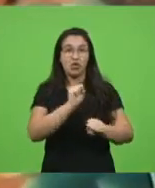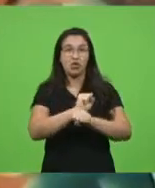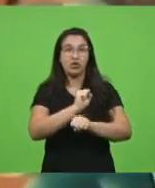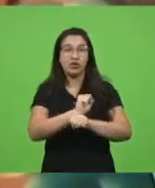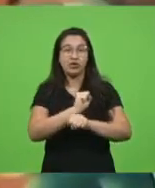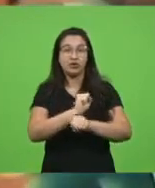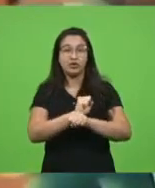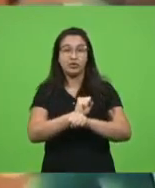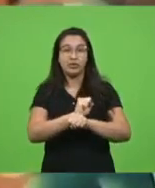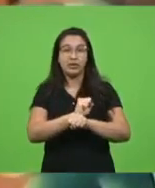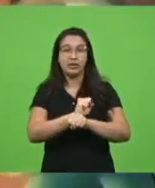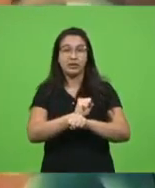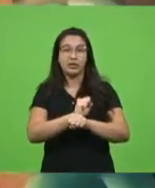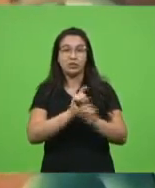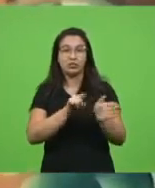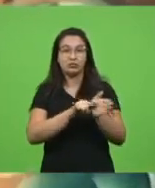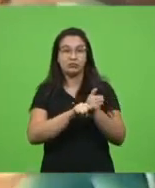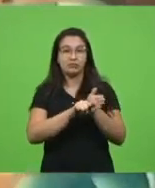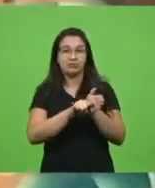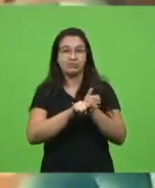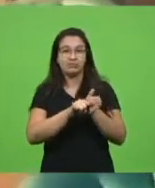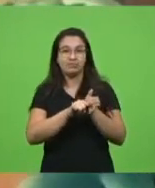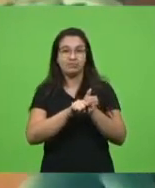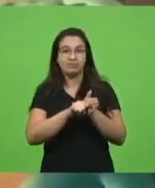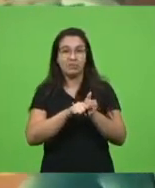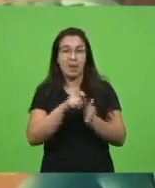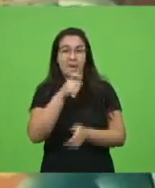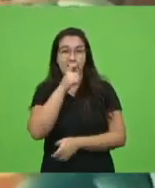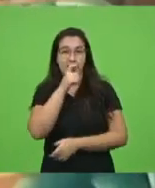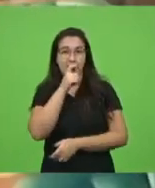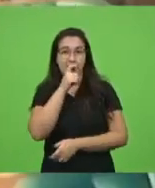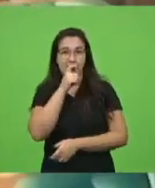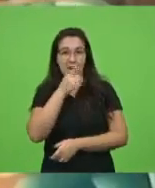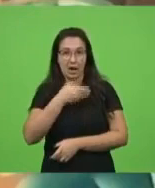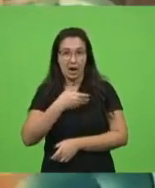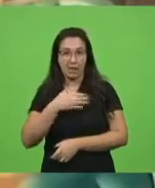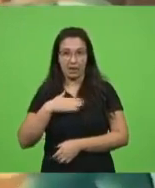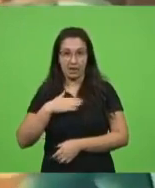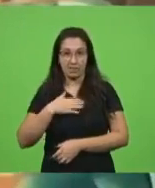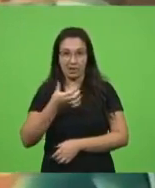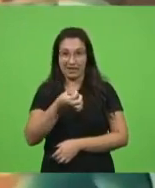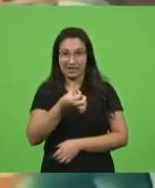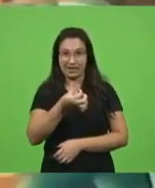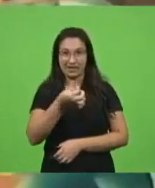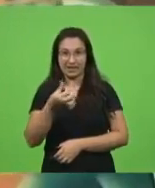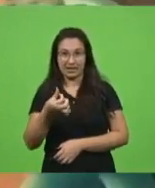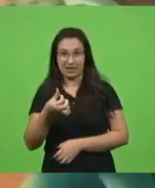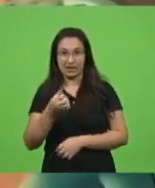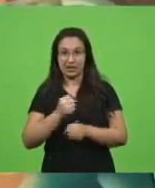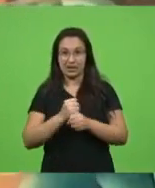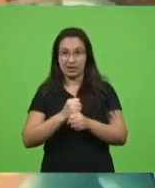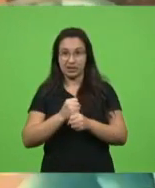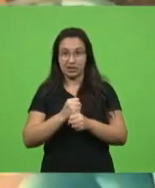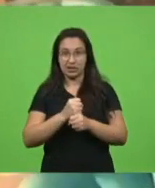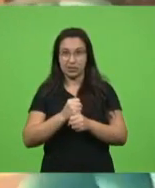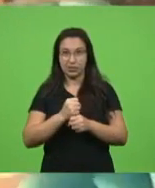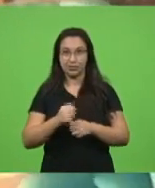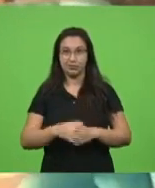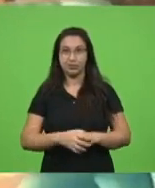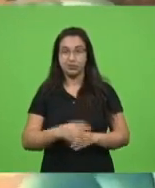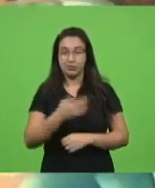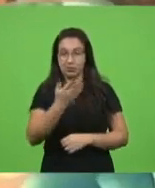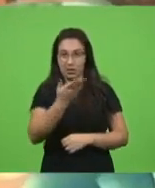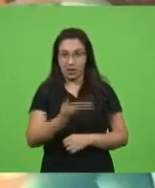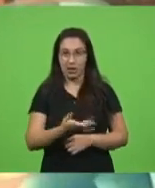um exame, pai de uma amiga minha, jovem, 66 anos, é jovem, né? Ela é bem mais nova que eu, para fazer um